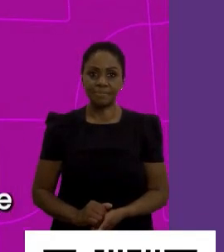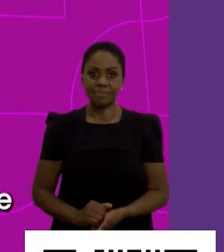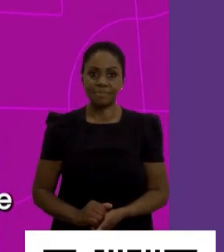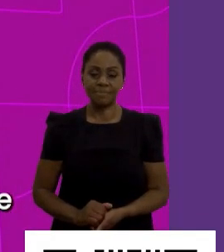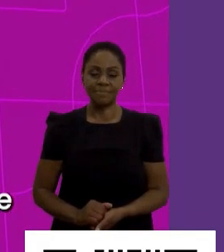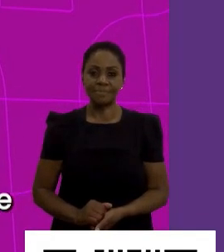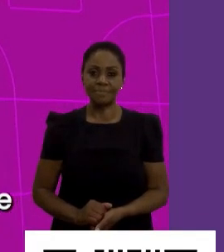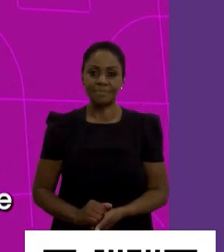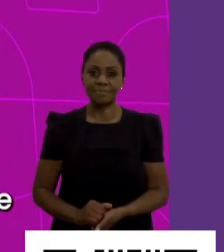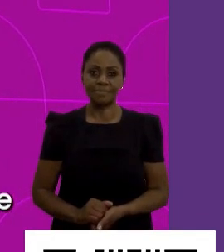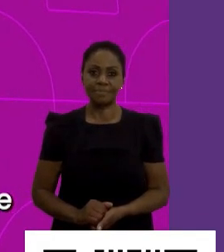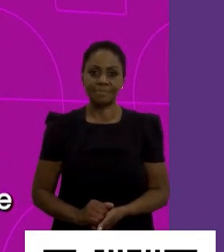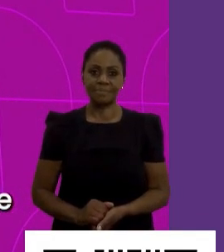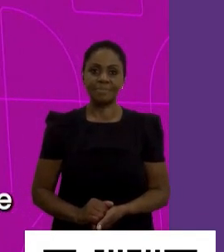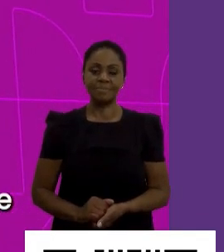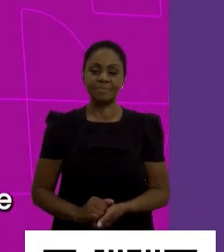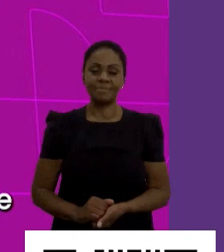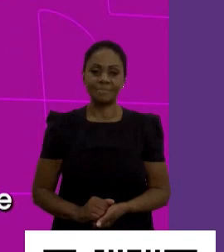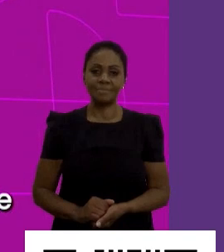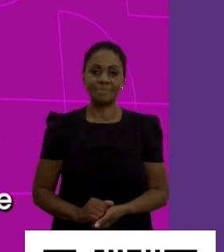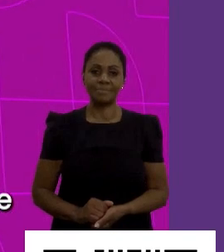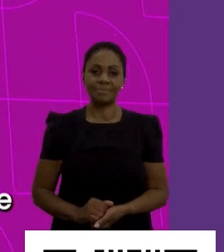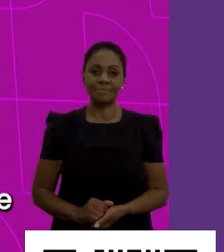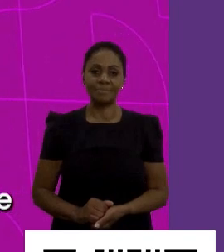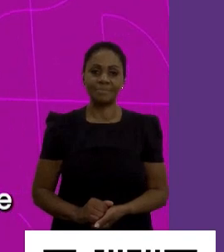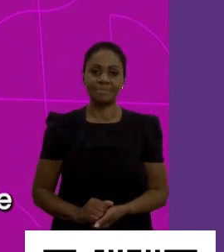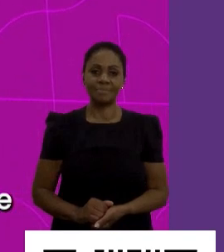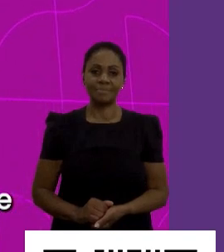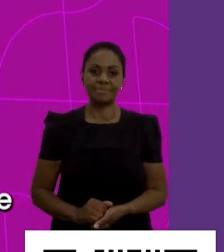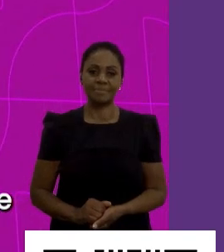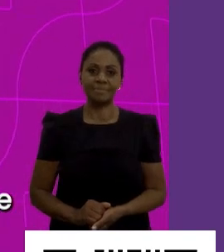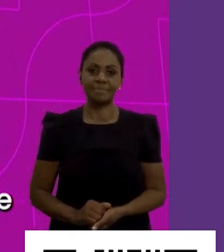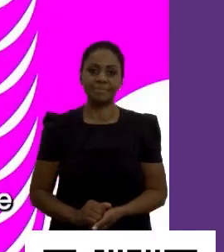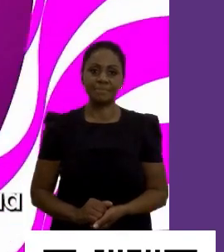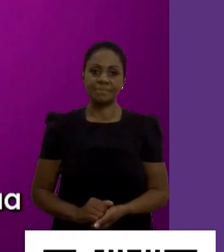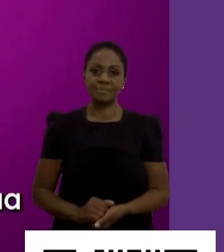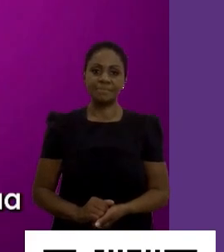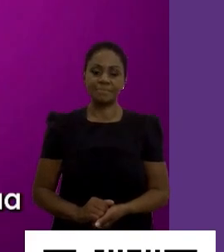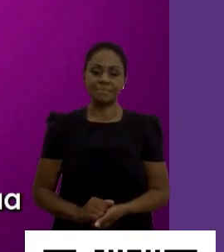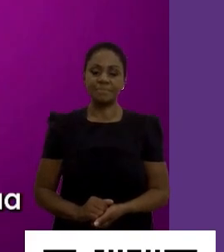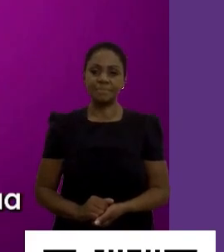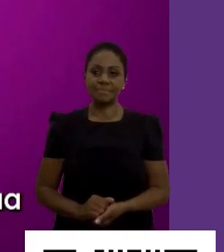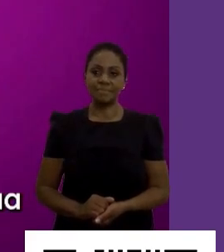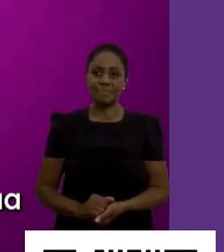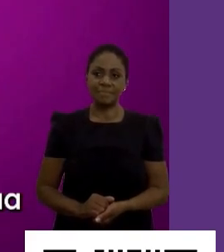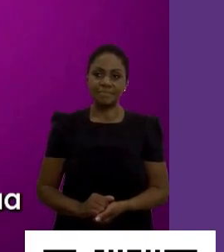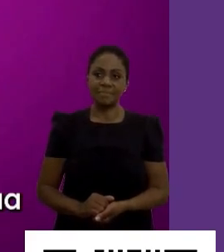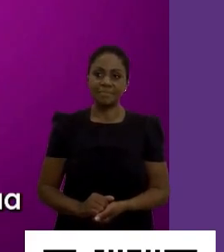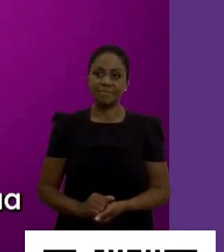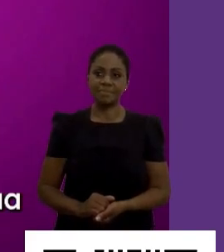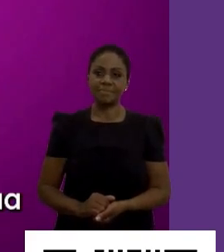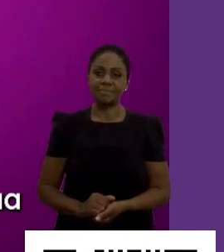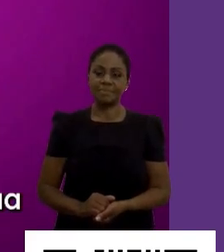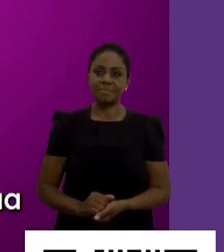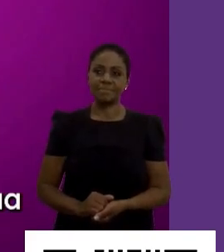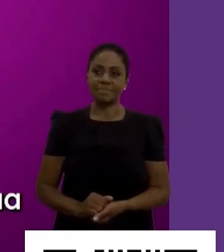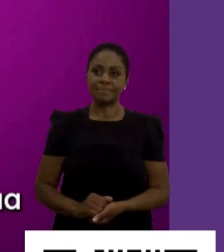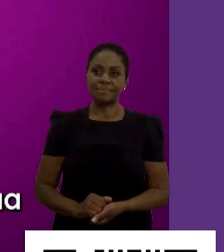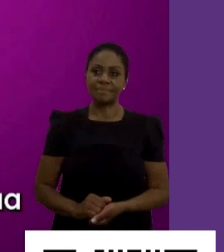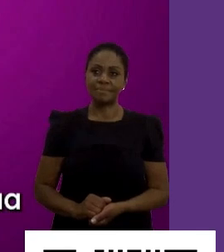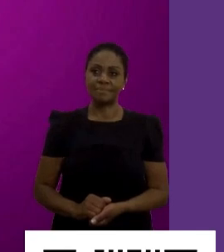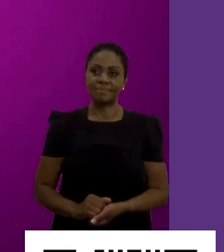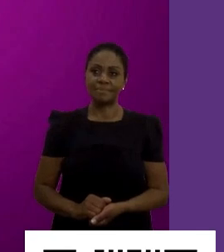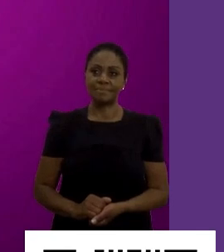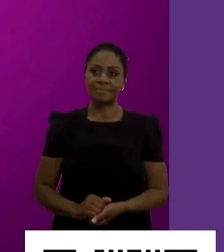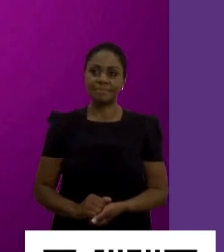atrelado a um portal de vagas, um banco de talentos repleto de candidatos esperando por uma oportunidade para trabalhar na sua